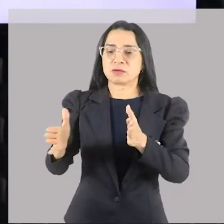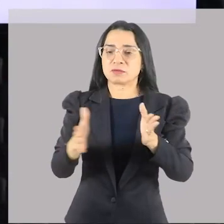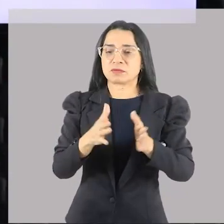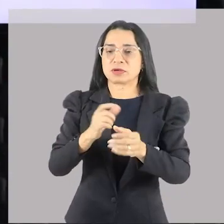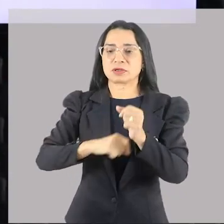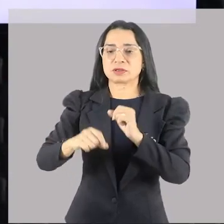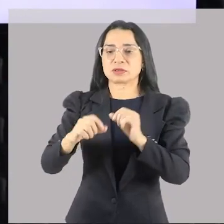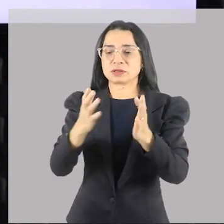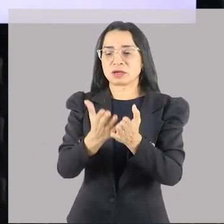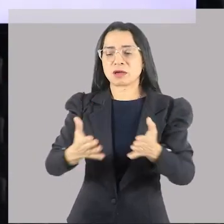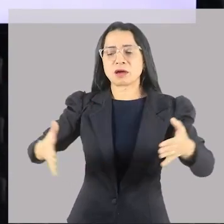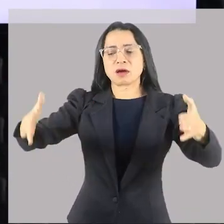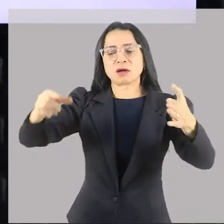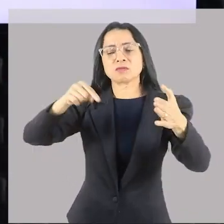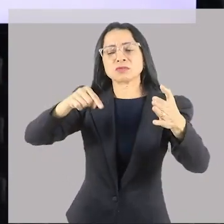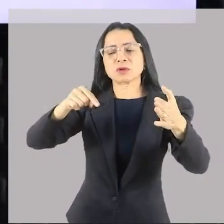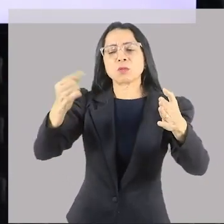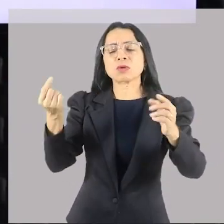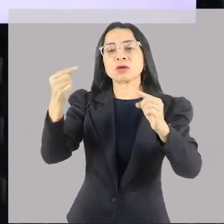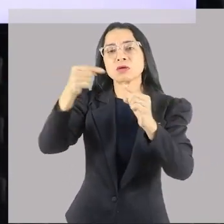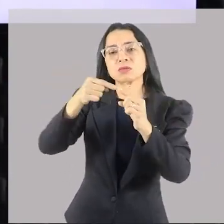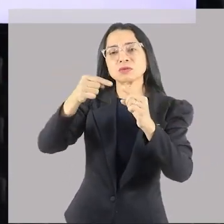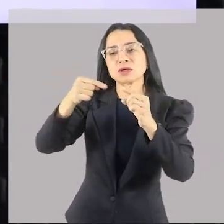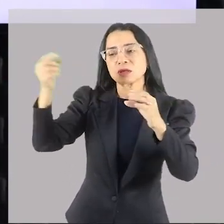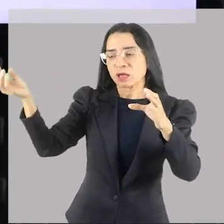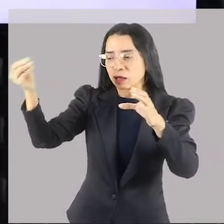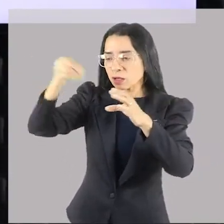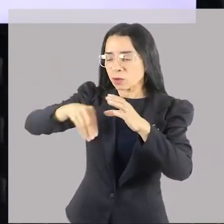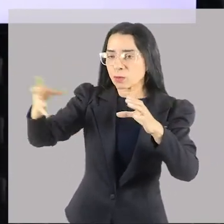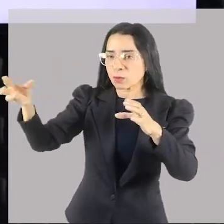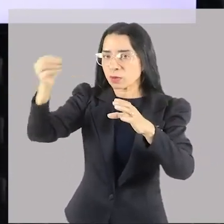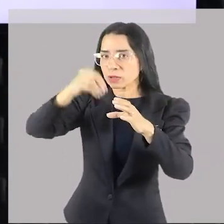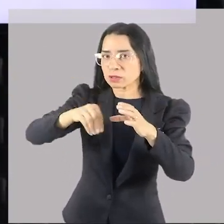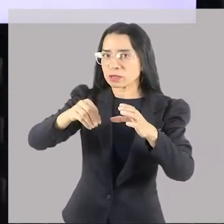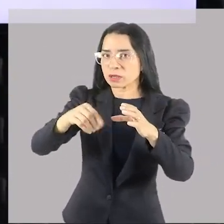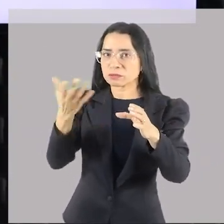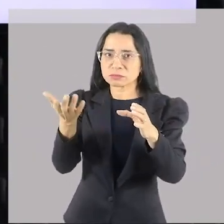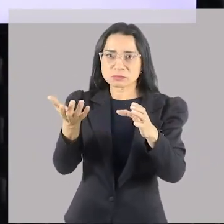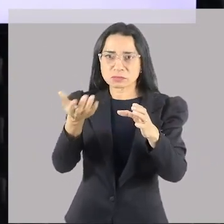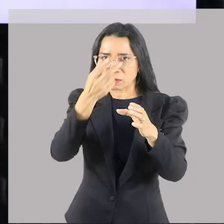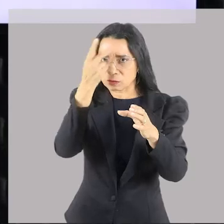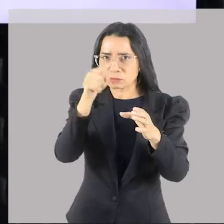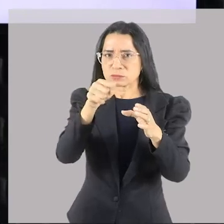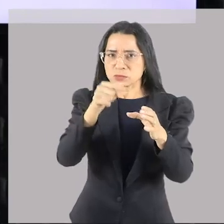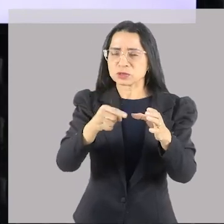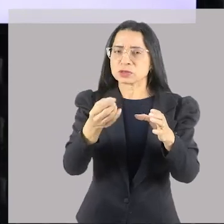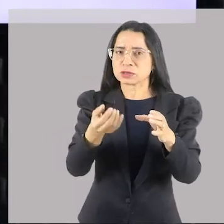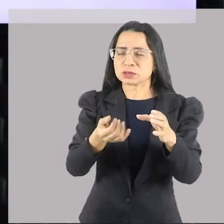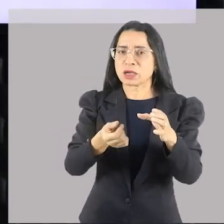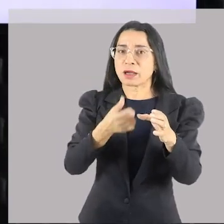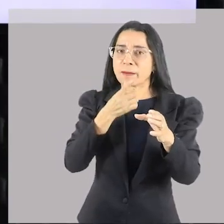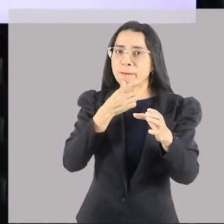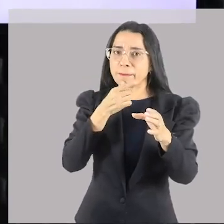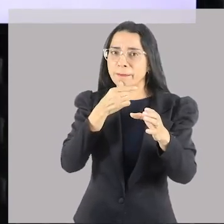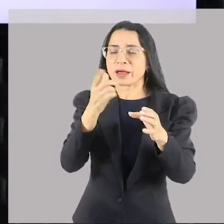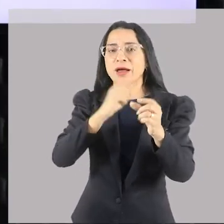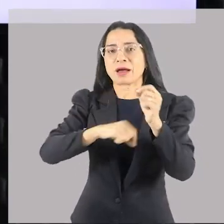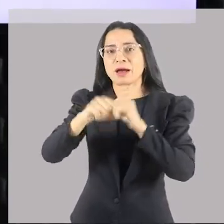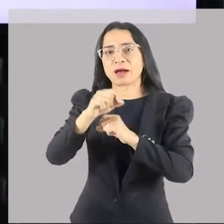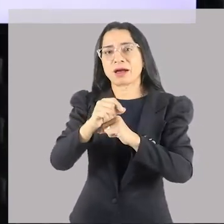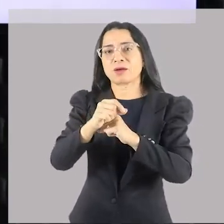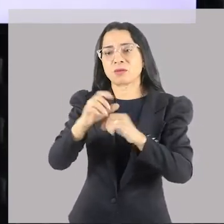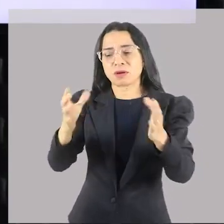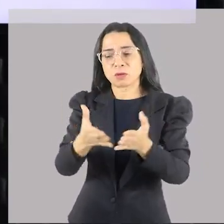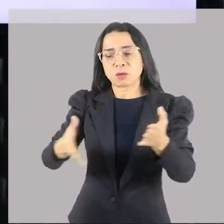armazenar mantimentos. Como assim? Se algum de vocês já bebeu água de pote, no interior um pote é feito para colocar água. Então,